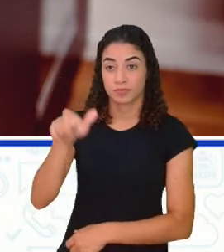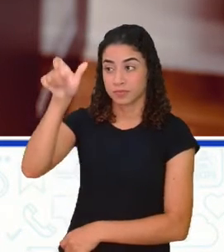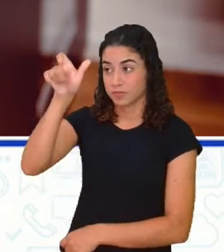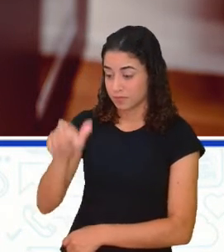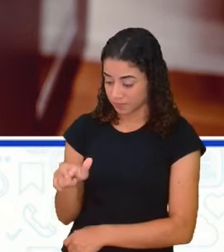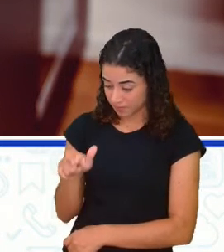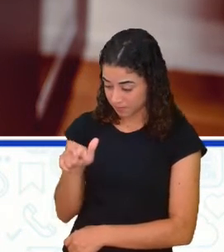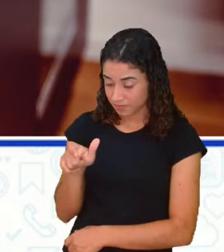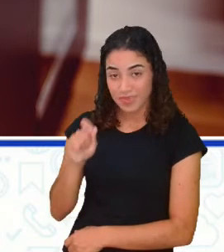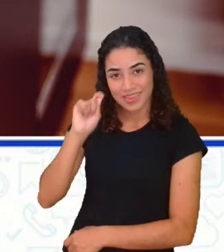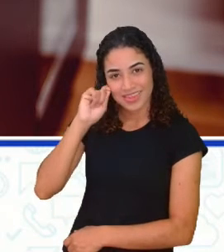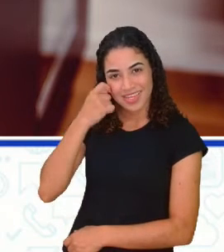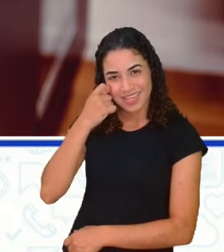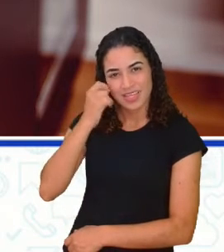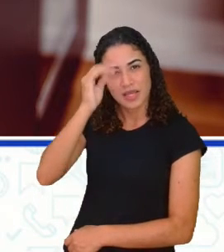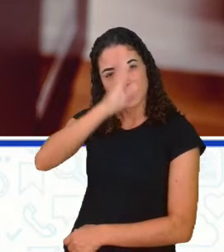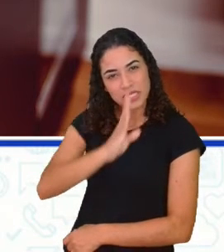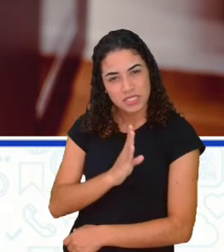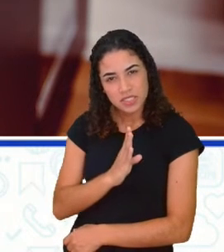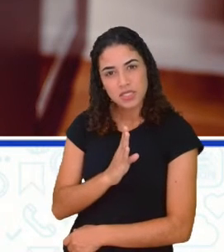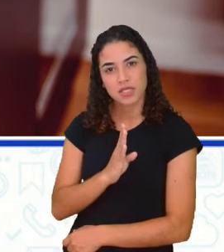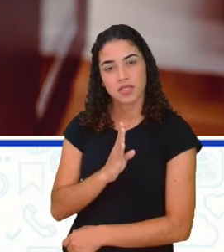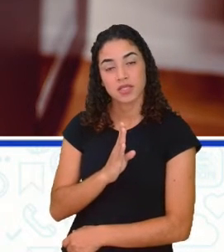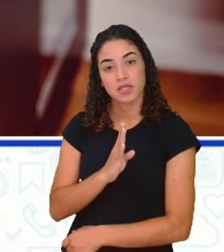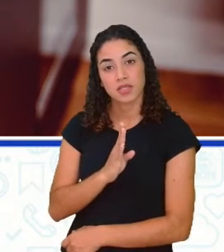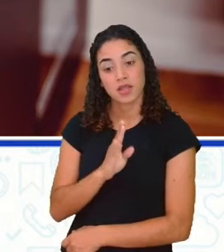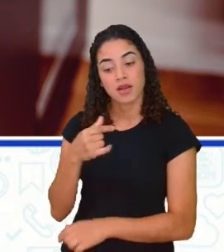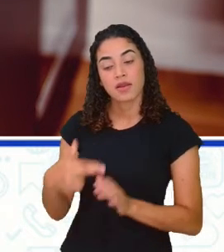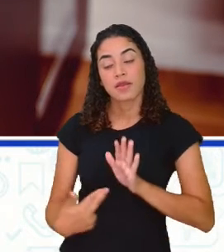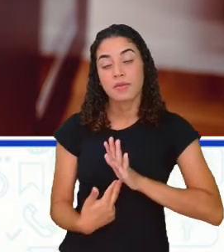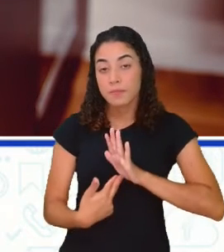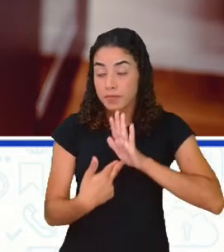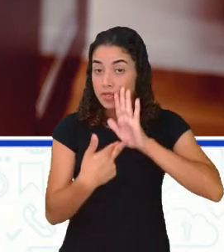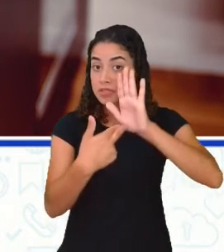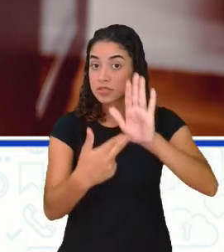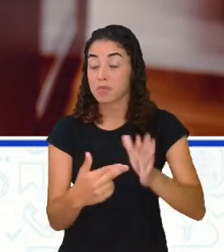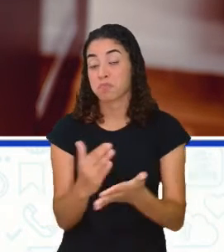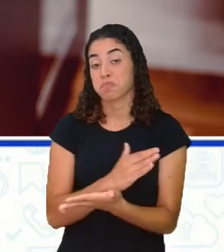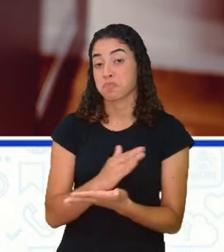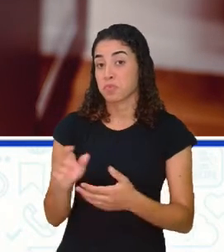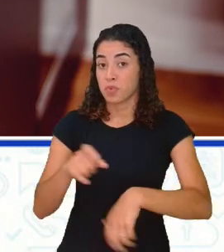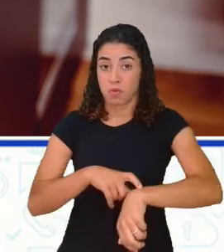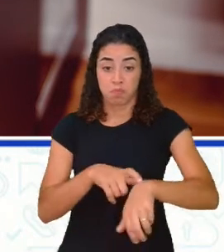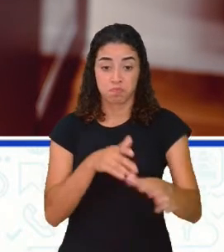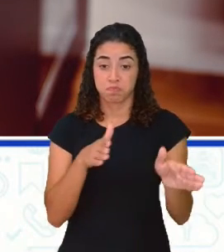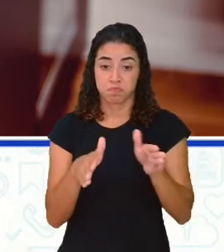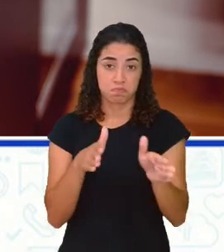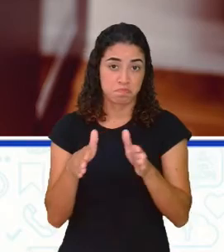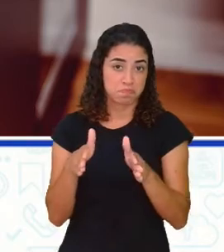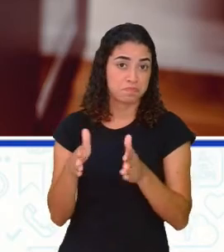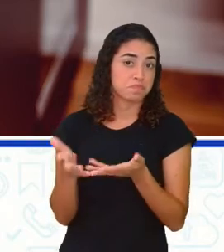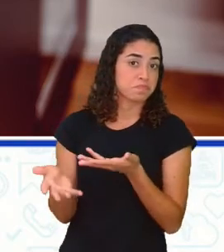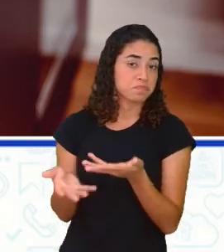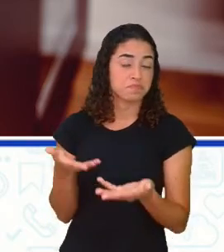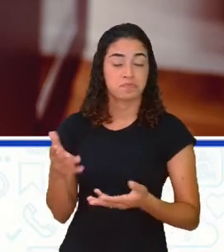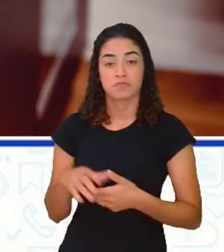não é, negra, brasileira, não é, ela representa em alguns momentos essas